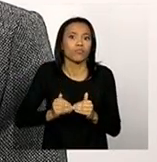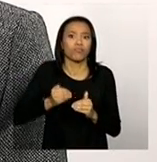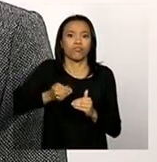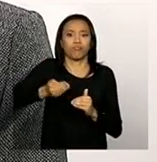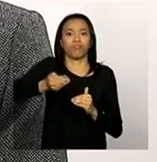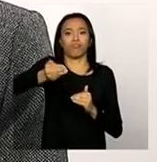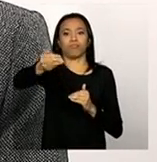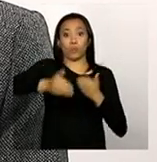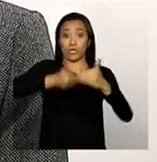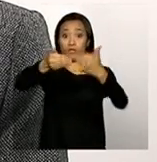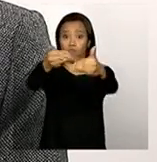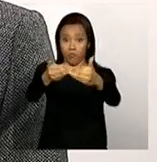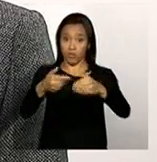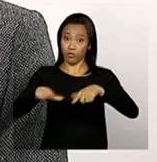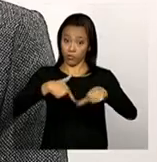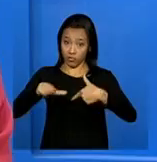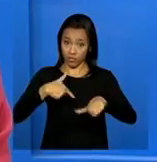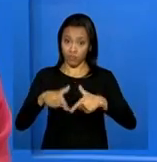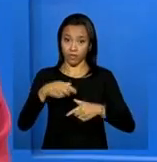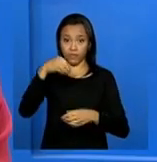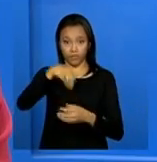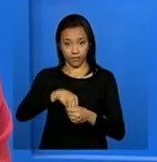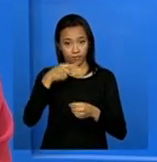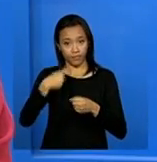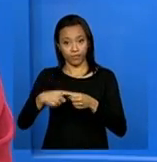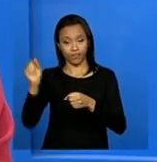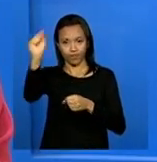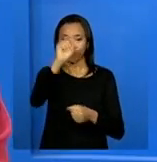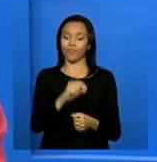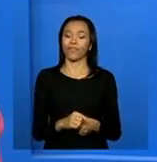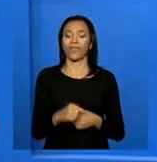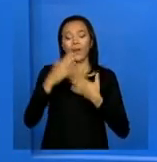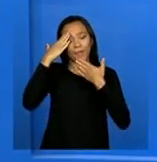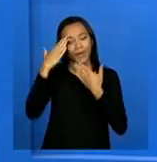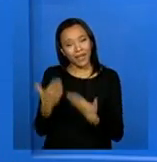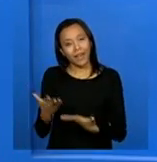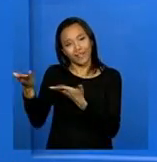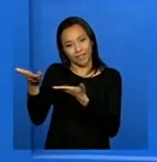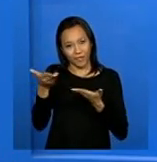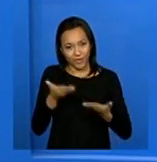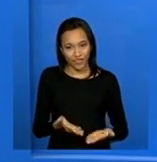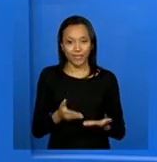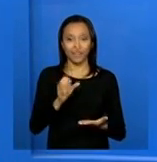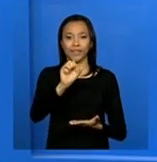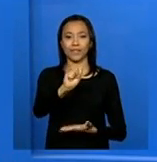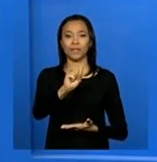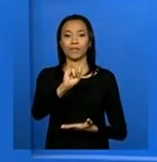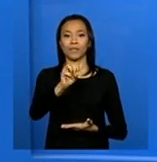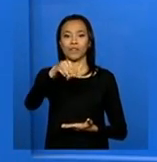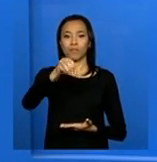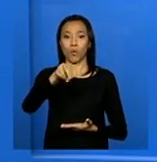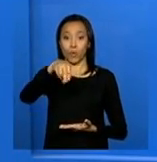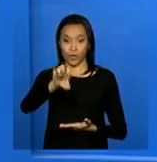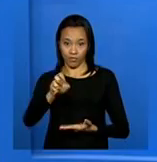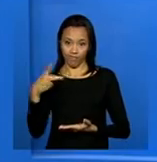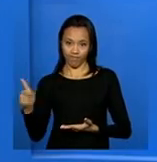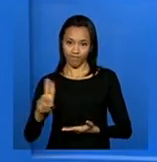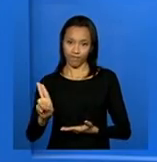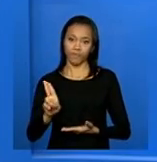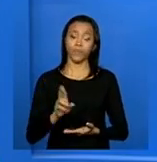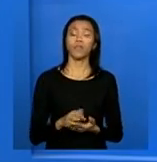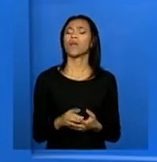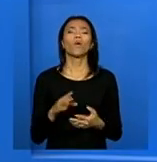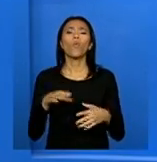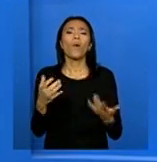município. Entendi. Simone, obrigada por ter vindo também, é prazer imenso recebê-la. Simone, e a importância desses censos